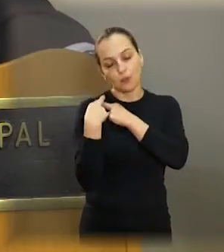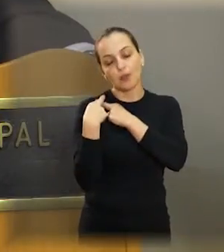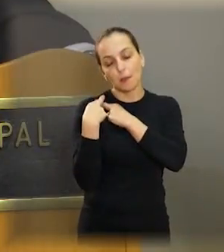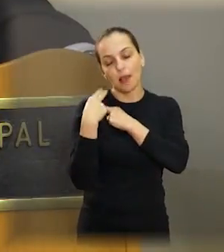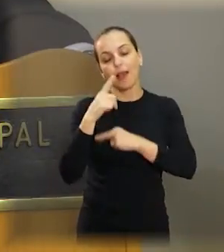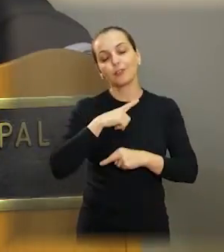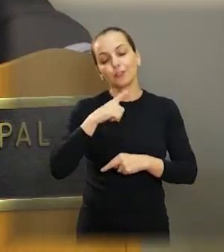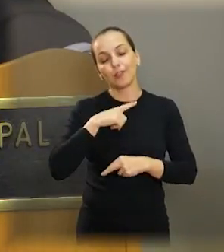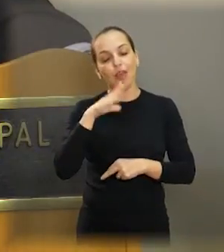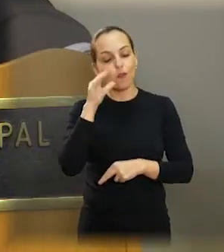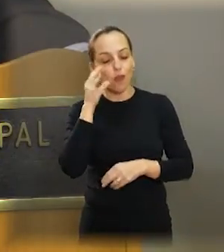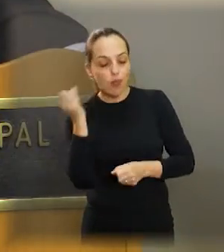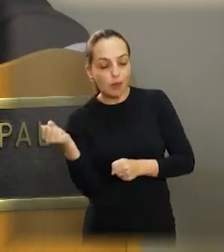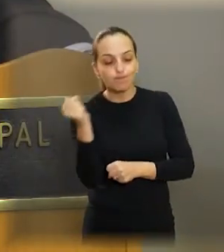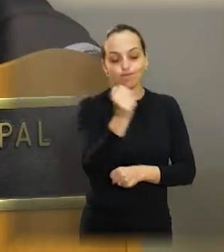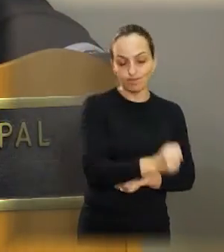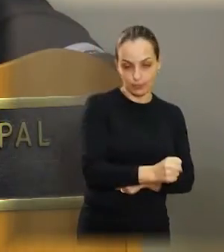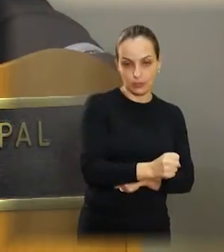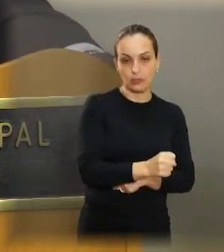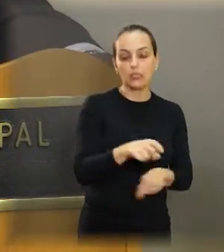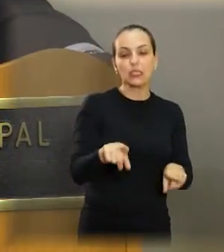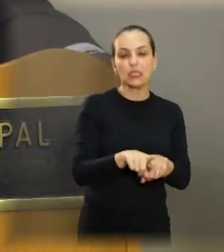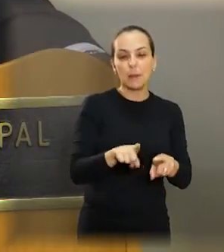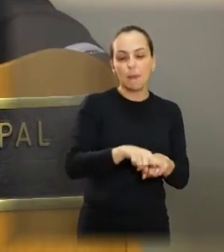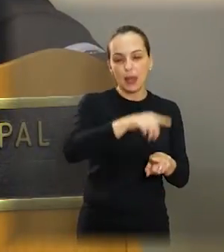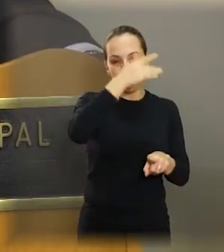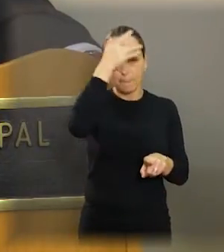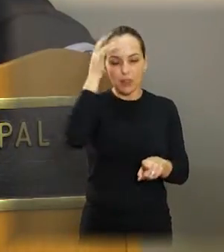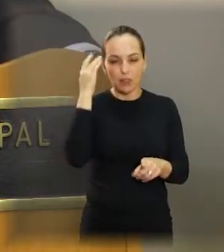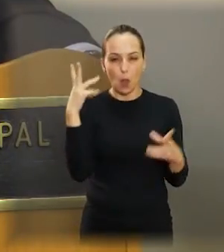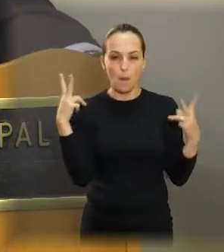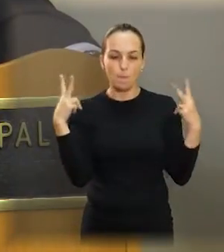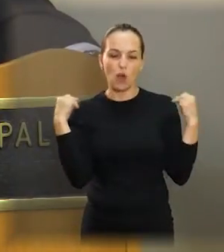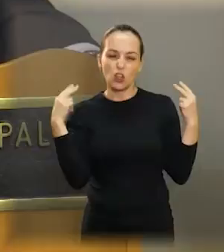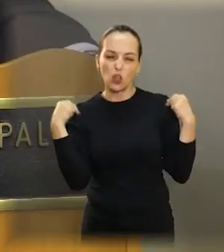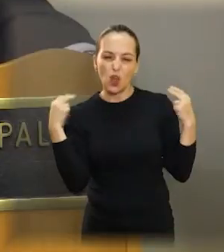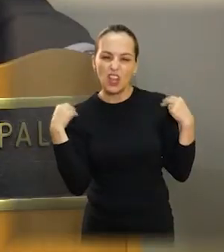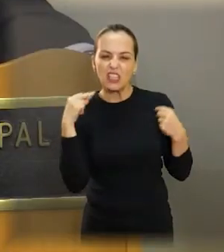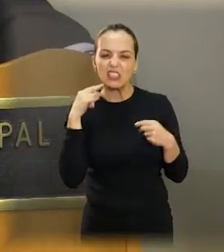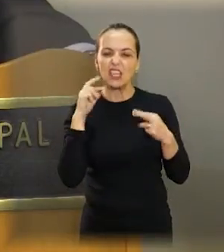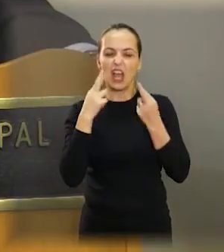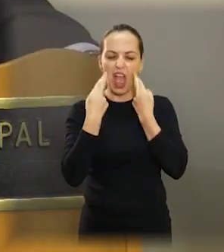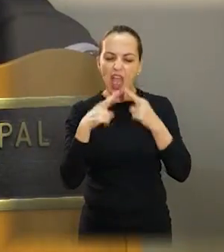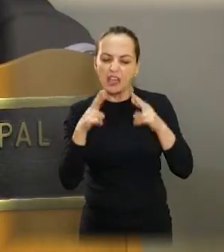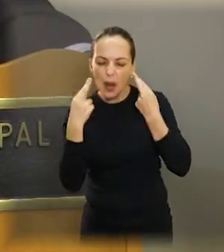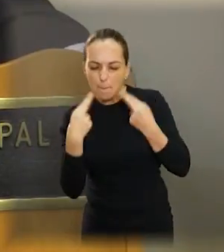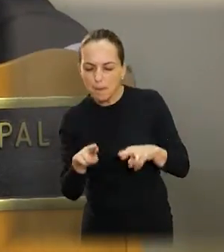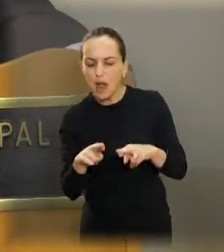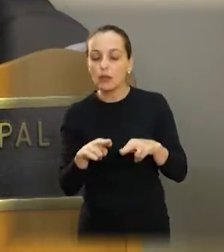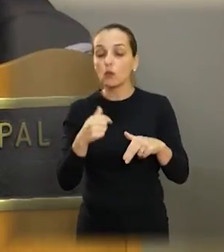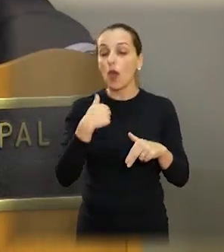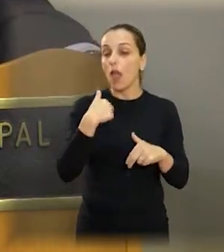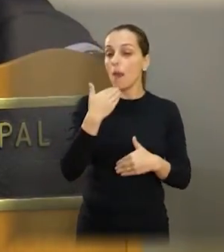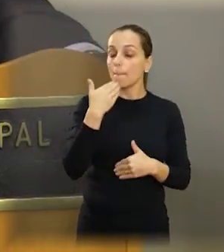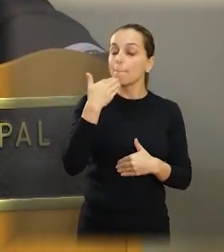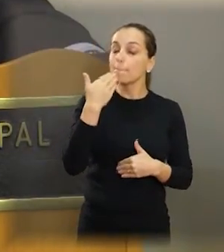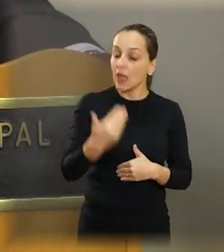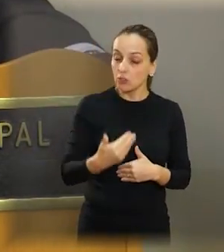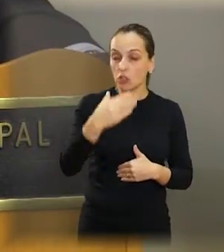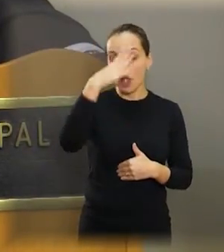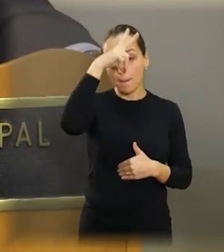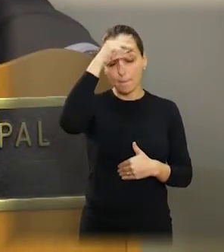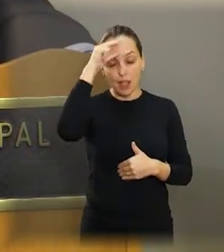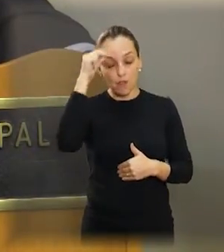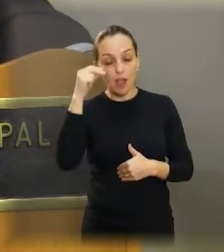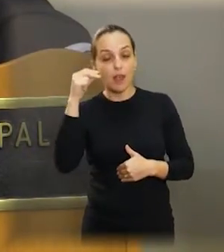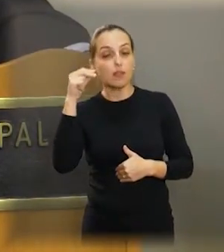banheiros ali. Os motoristas também ali reclamando bastante, que era aquele banheiro, estava sem ninguém. E eu fiz esse pedido para executivo e